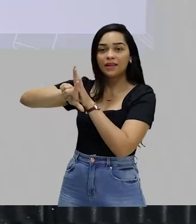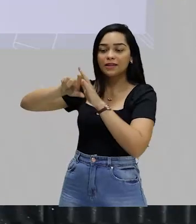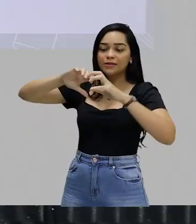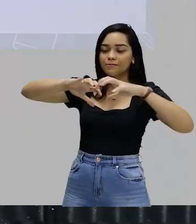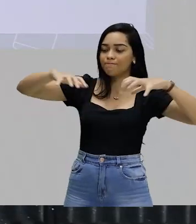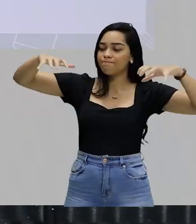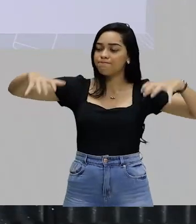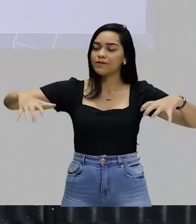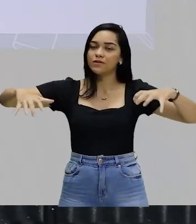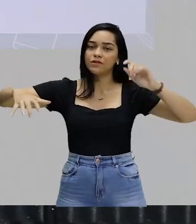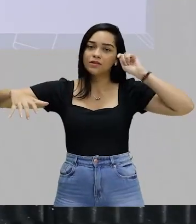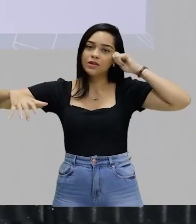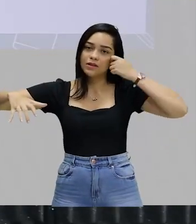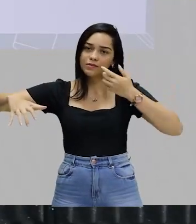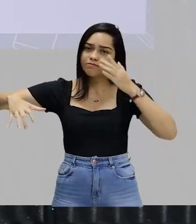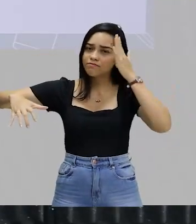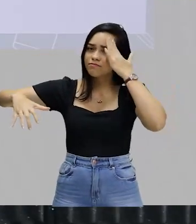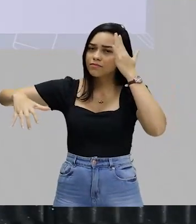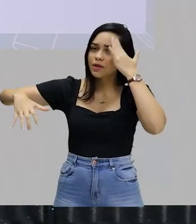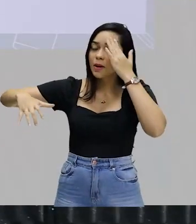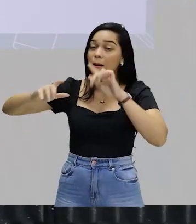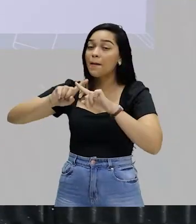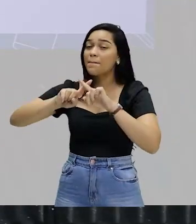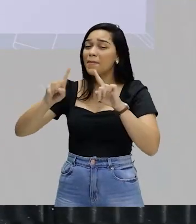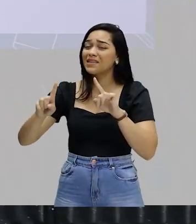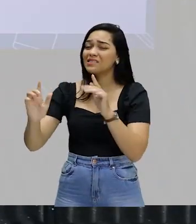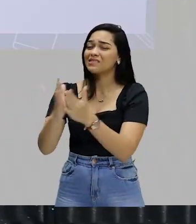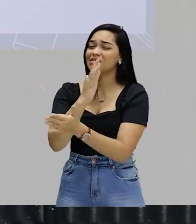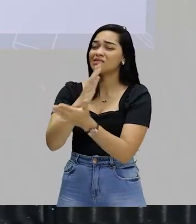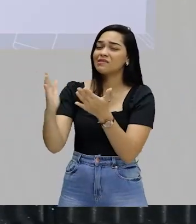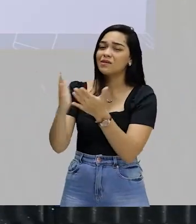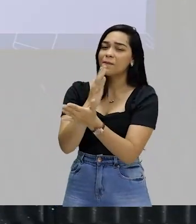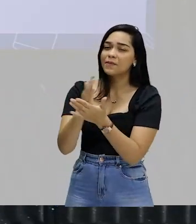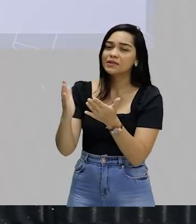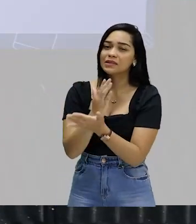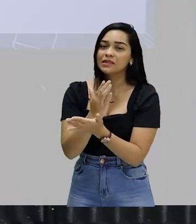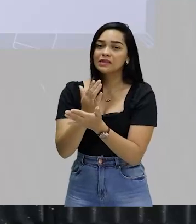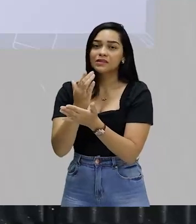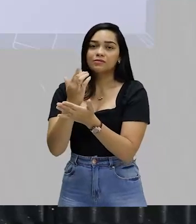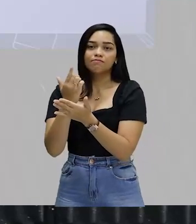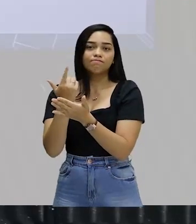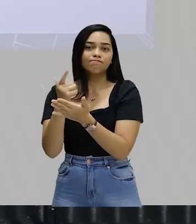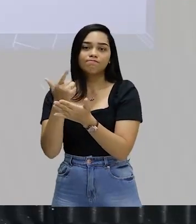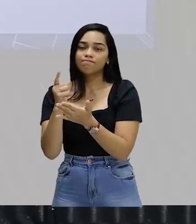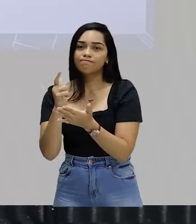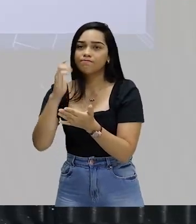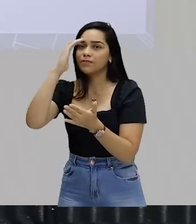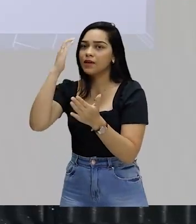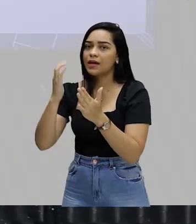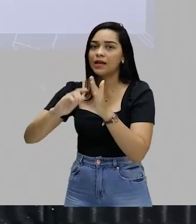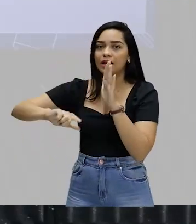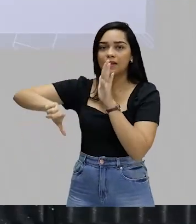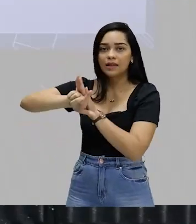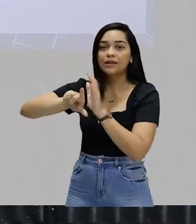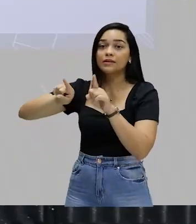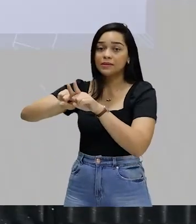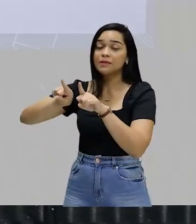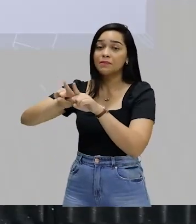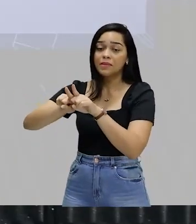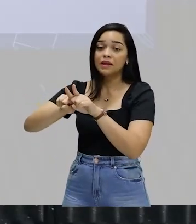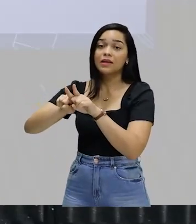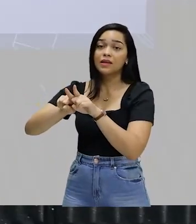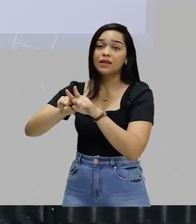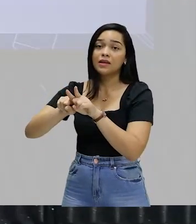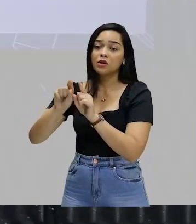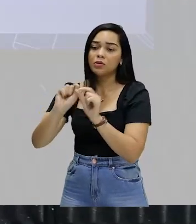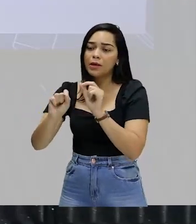segregação racial. Mas, muitas vezes, mesmo sem acontecer a lei, esse racismo acontece de